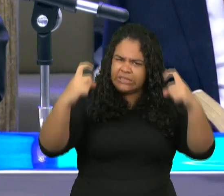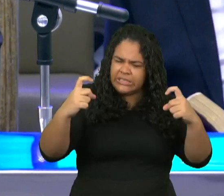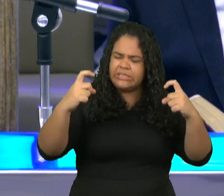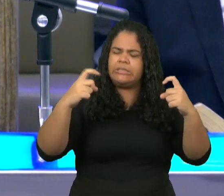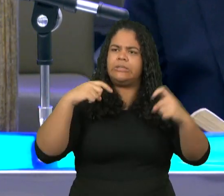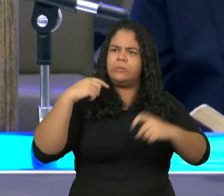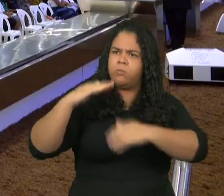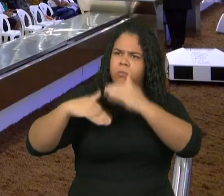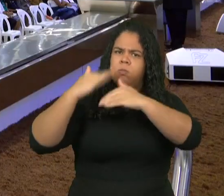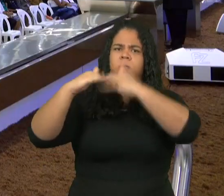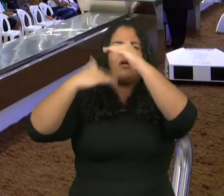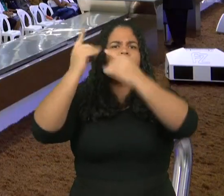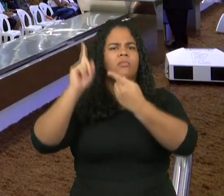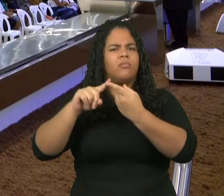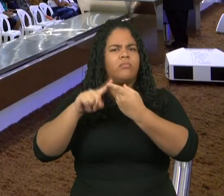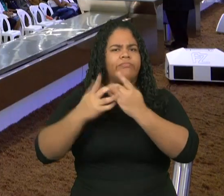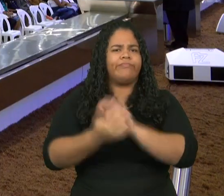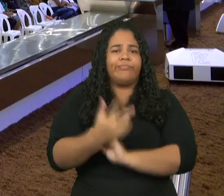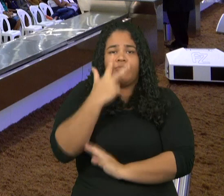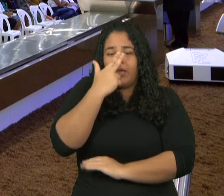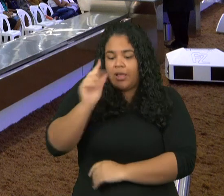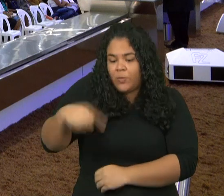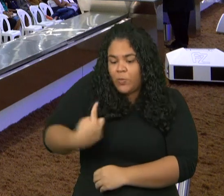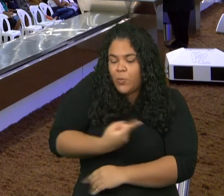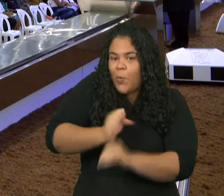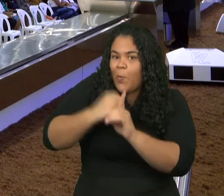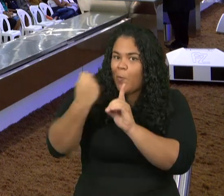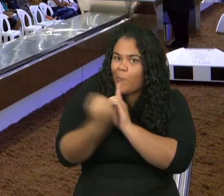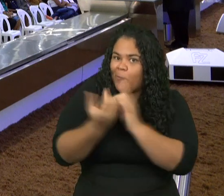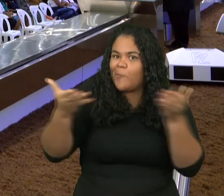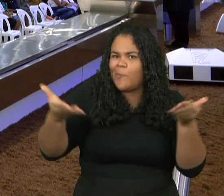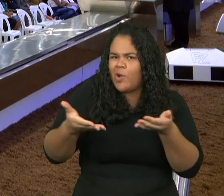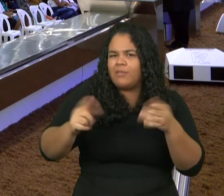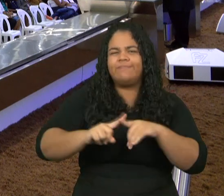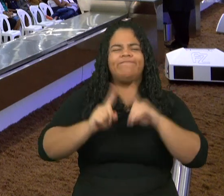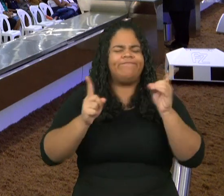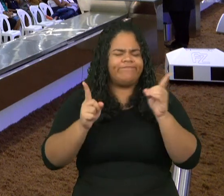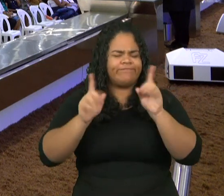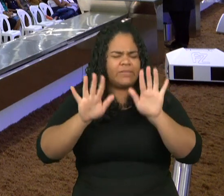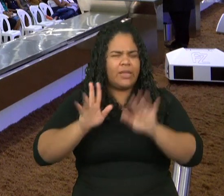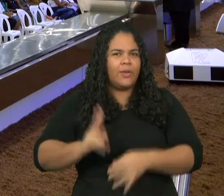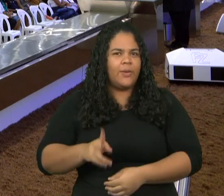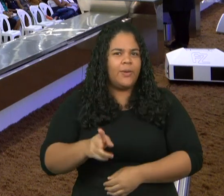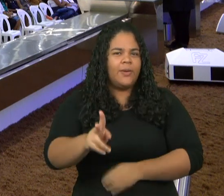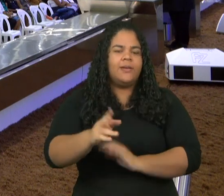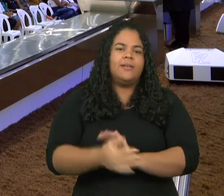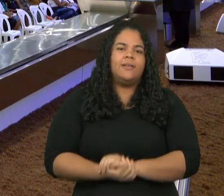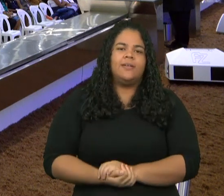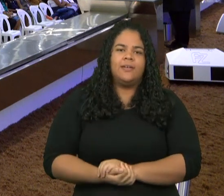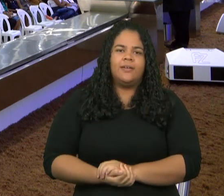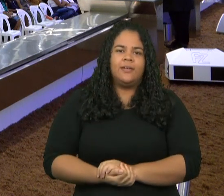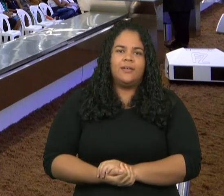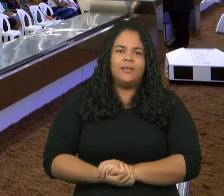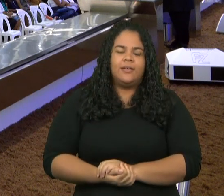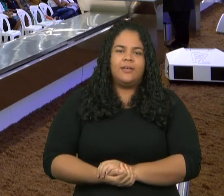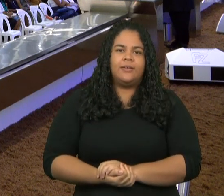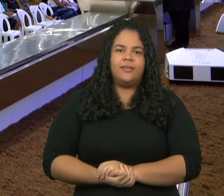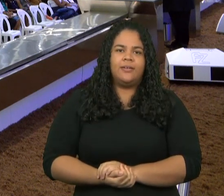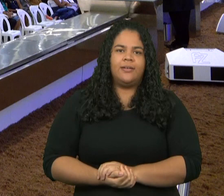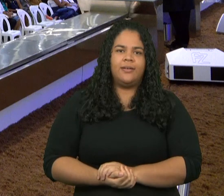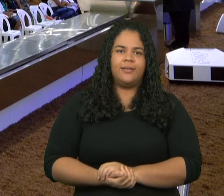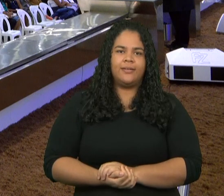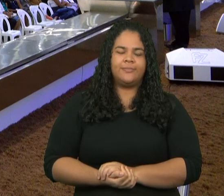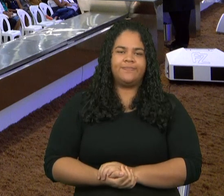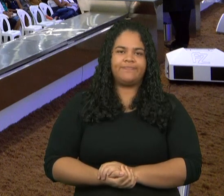estamos vivendo. Mas, queremos seguir adiante e falar que os seus dias, como eu disse,